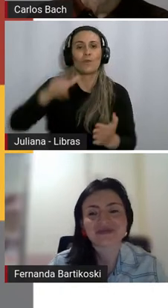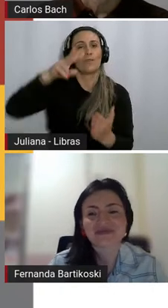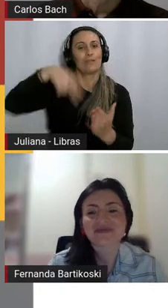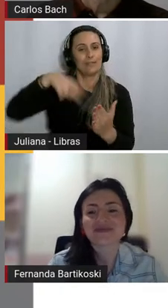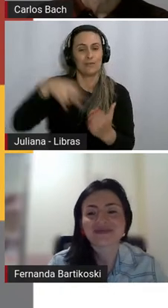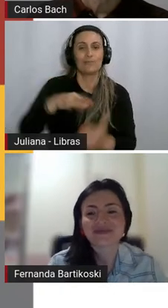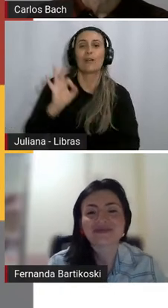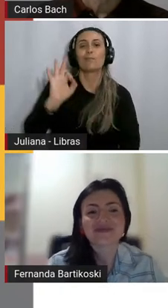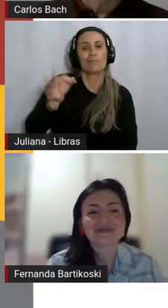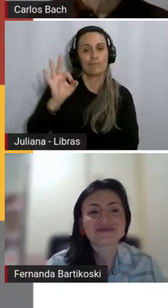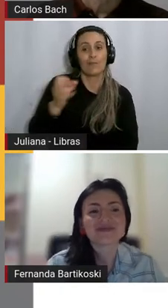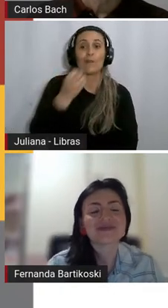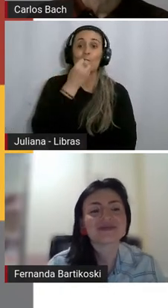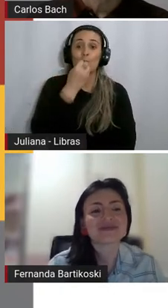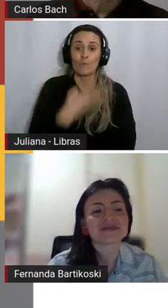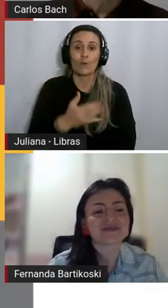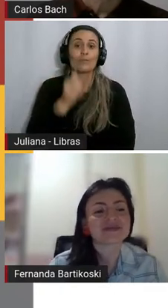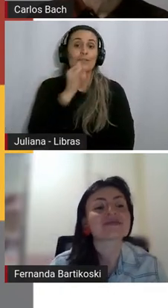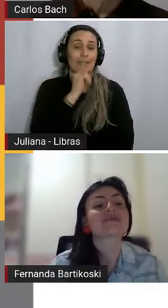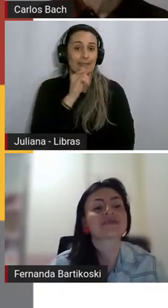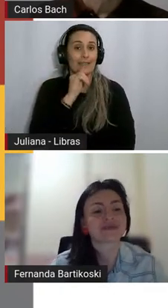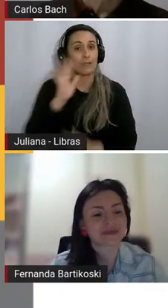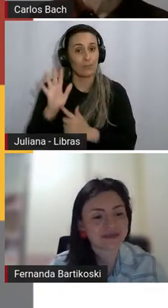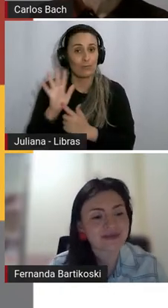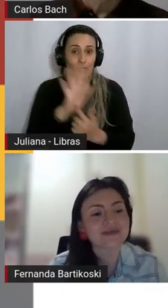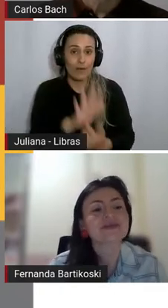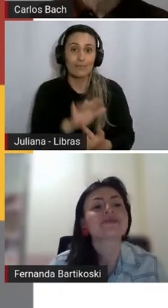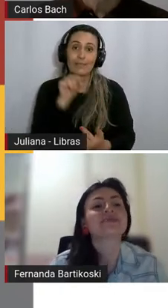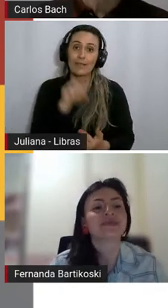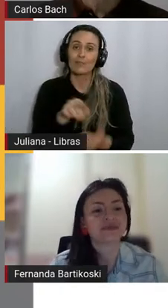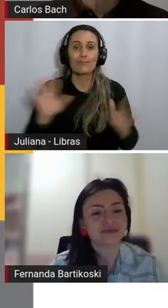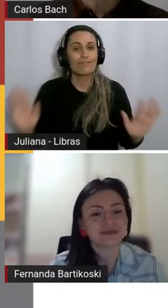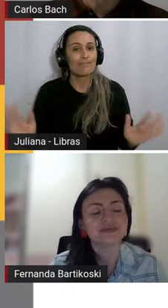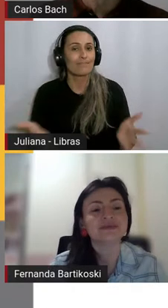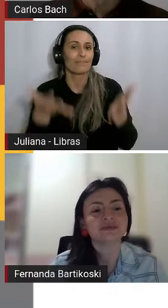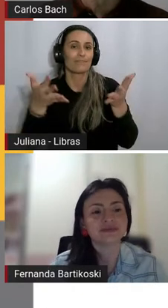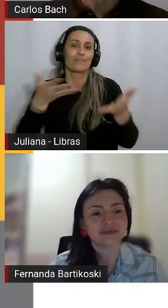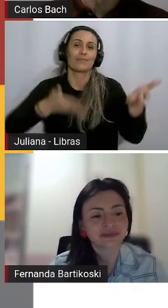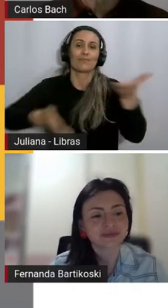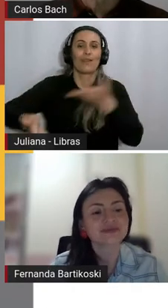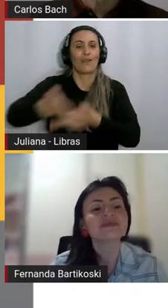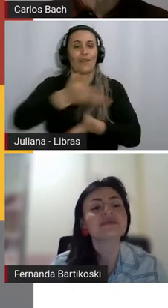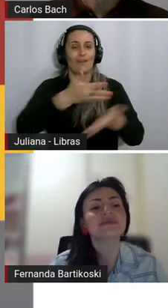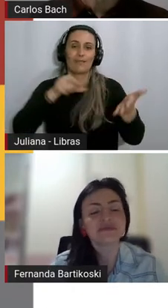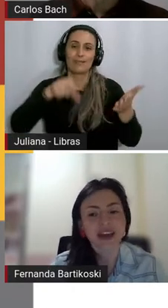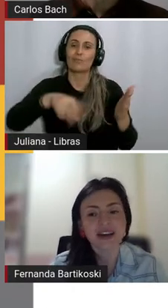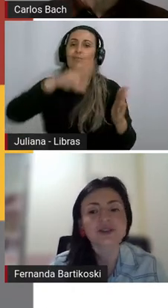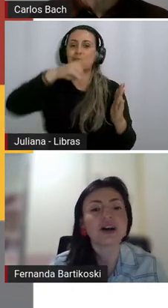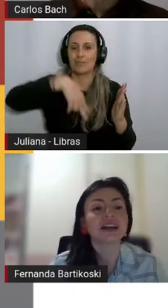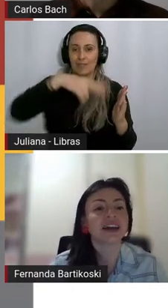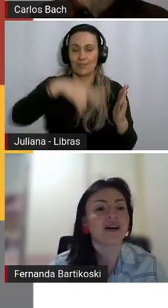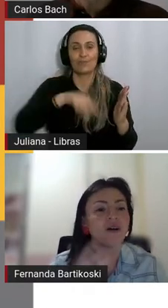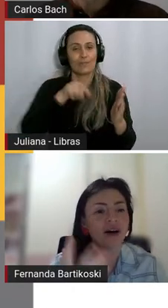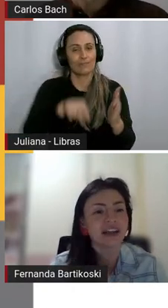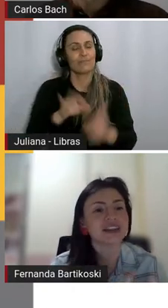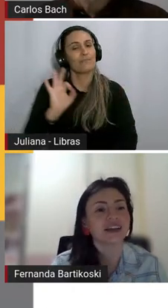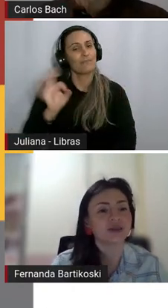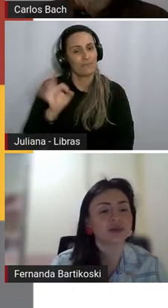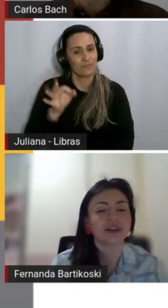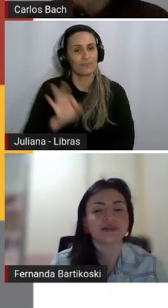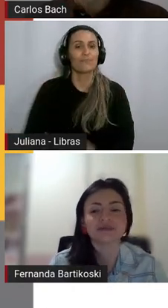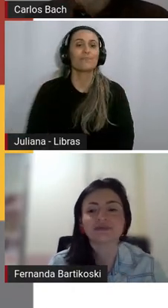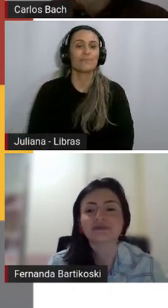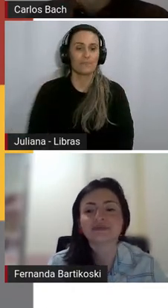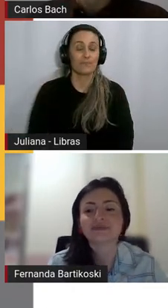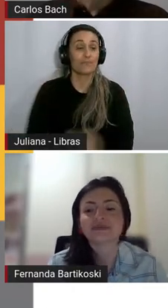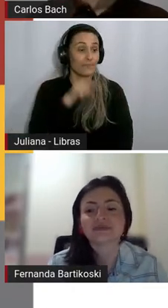É, essa forma de criar esse ambiente para a leitura também, né? Que estimula o leitor. A escola que apoia essa